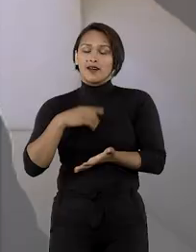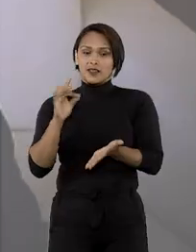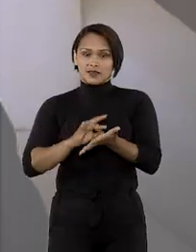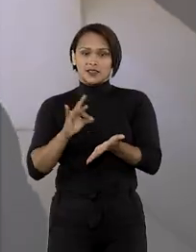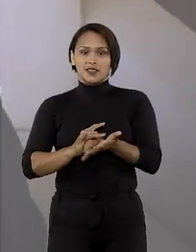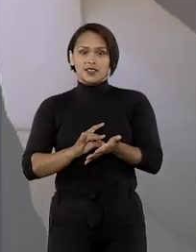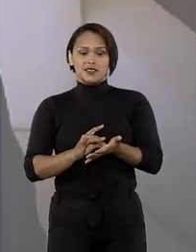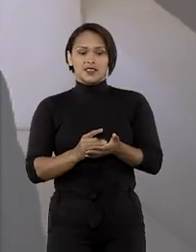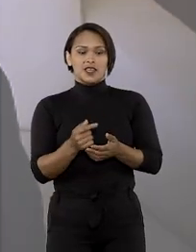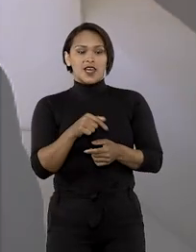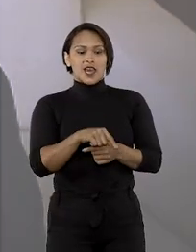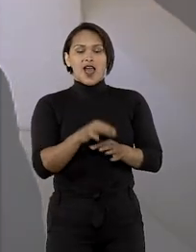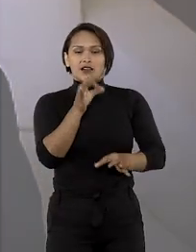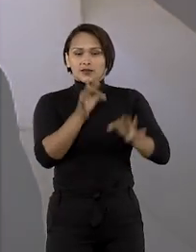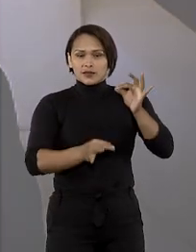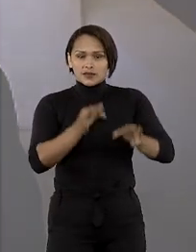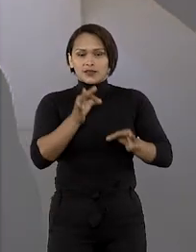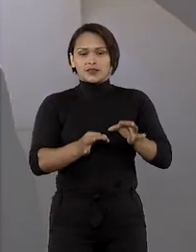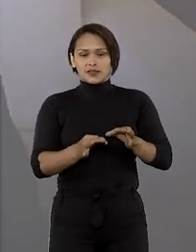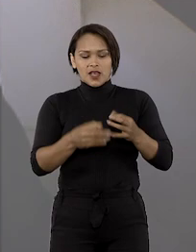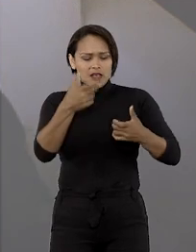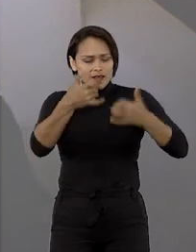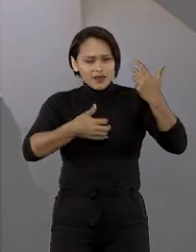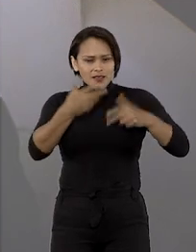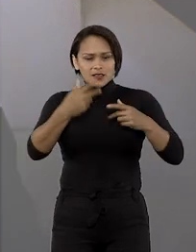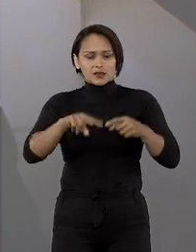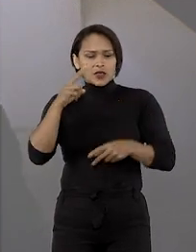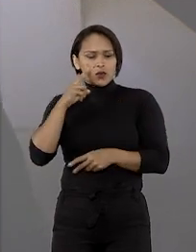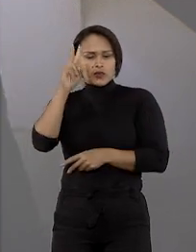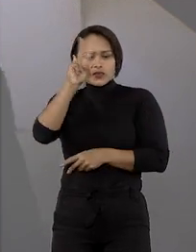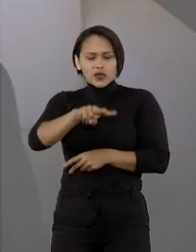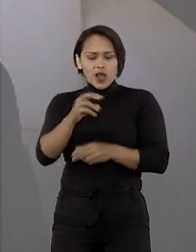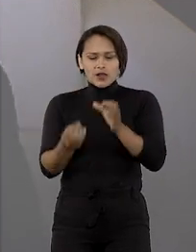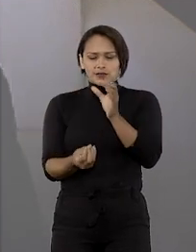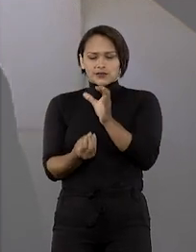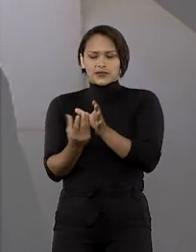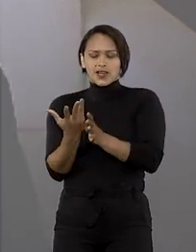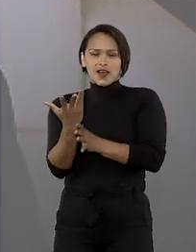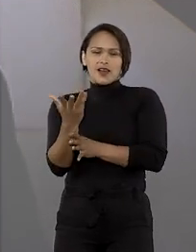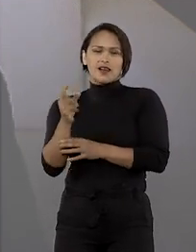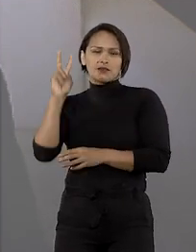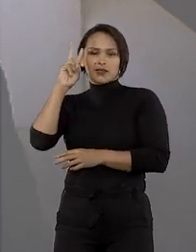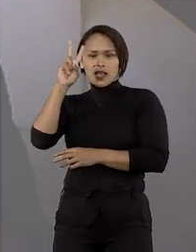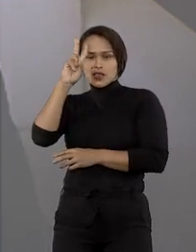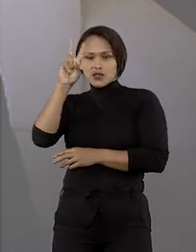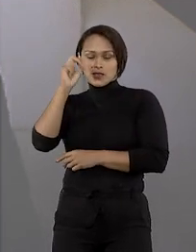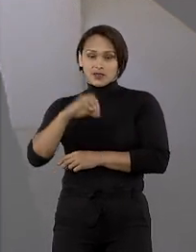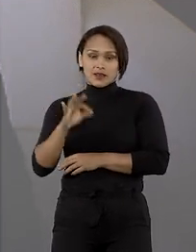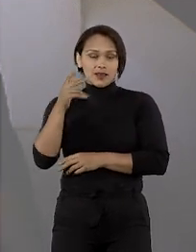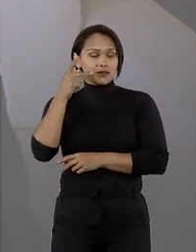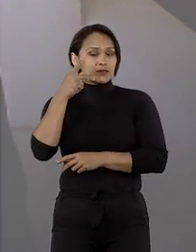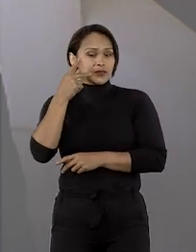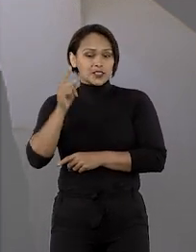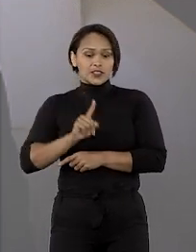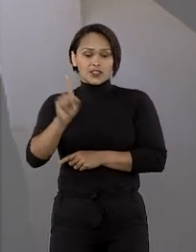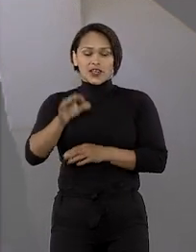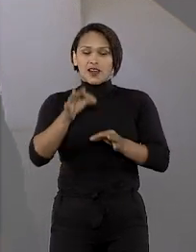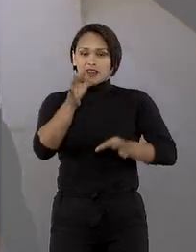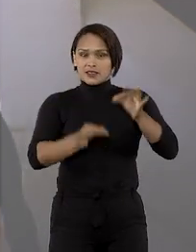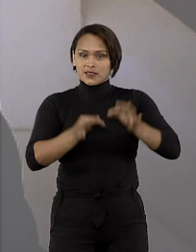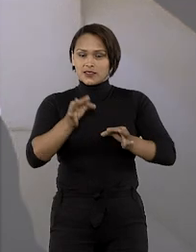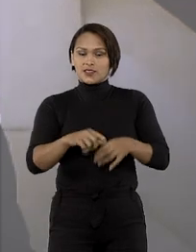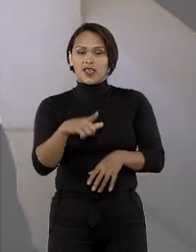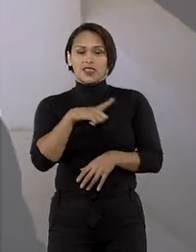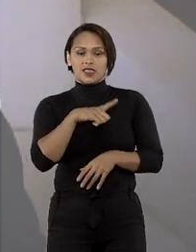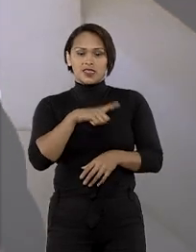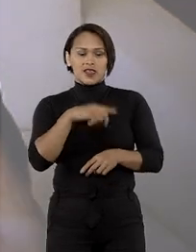verdade. Tem um exercício da sua judicatura olhando para suas raízes nordestinas. Ou seja, a justiça, ela